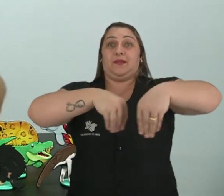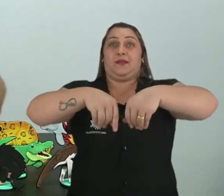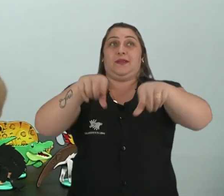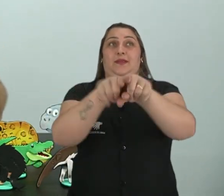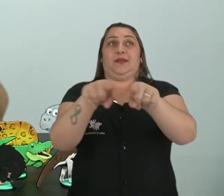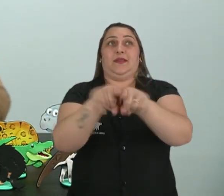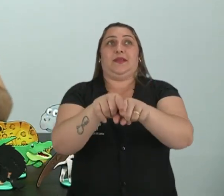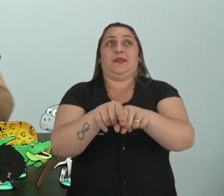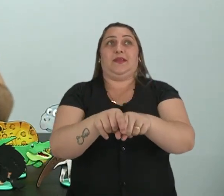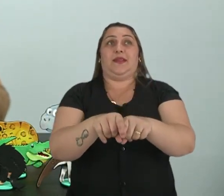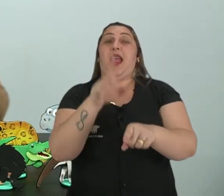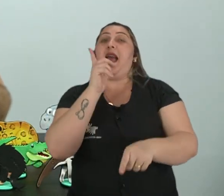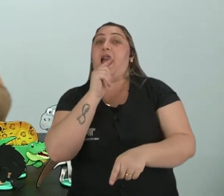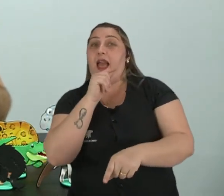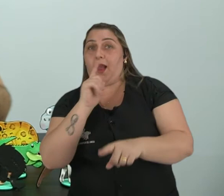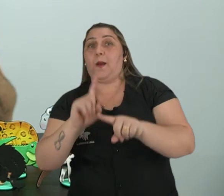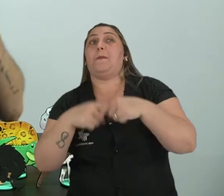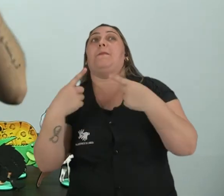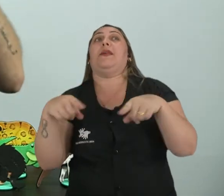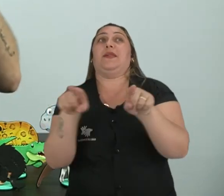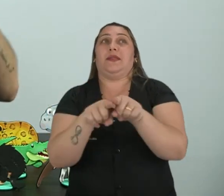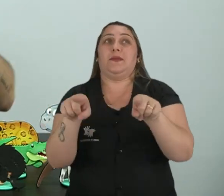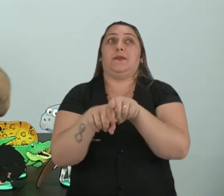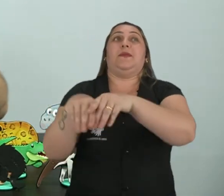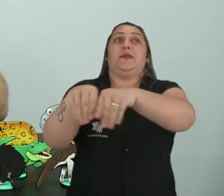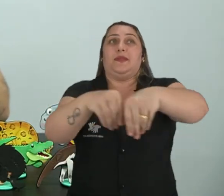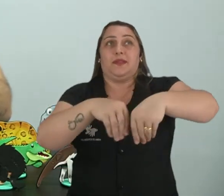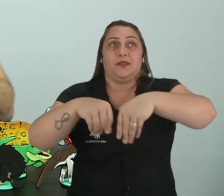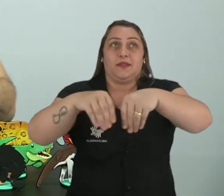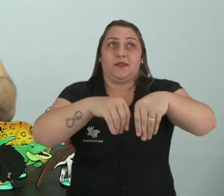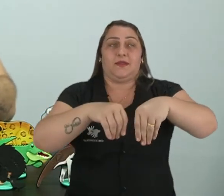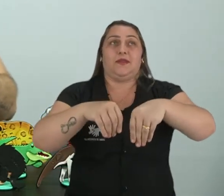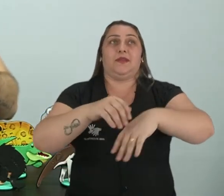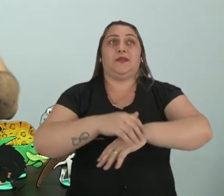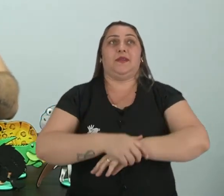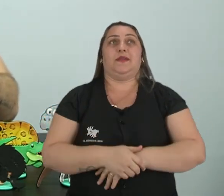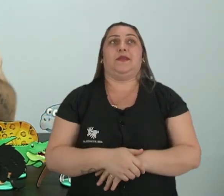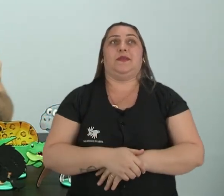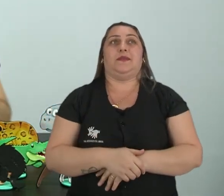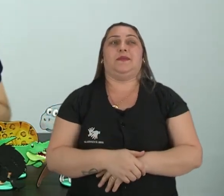Terrestre. Fica na árvore, mas a árvore está na terra. Então, ela é terrestre.